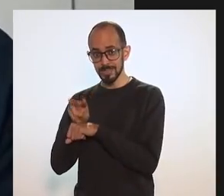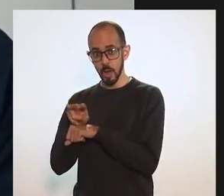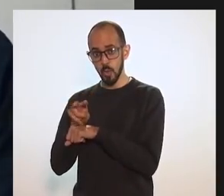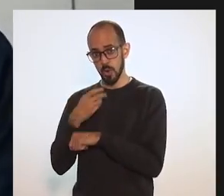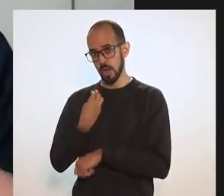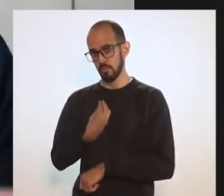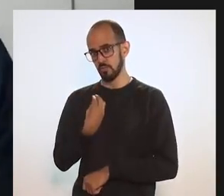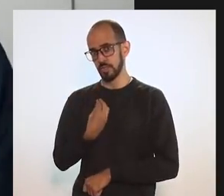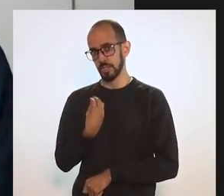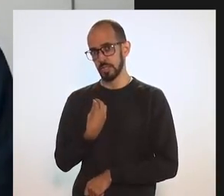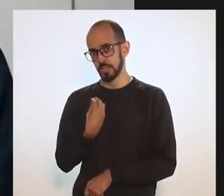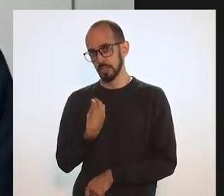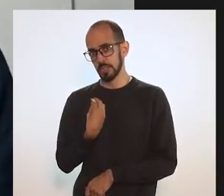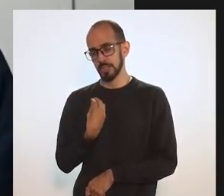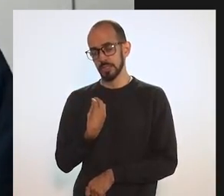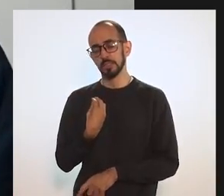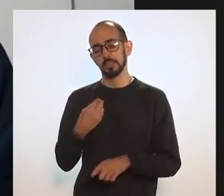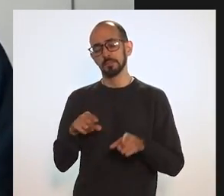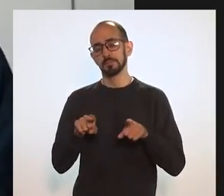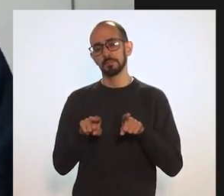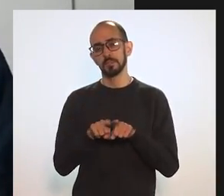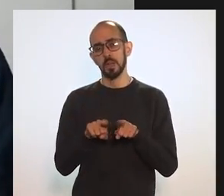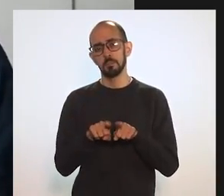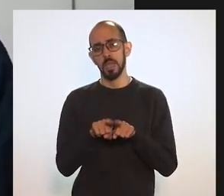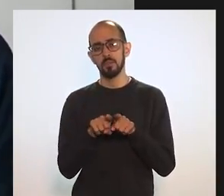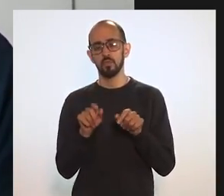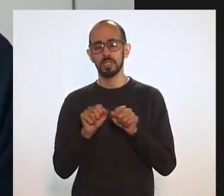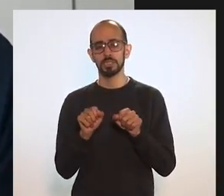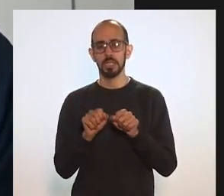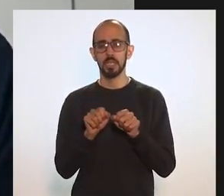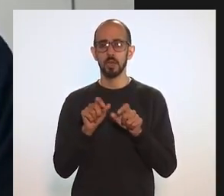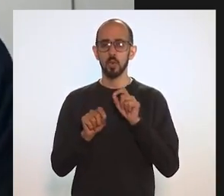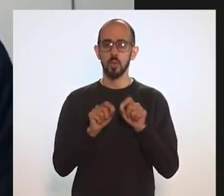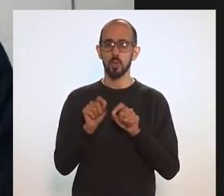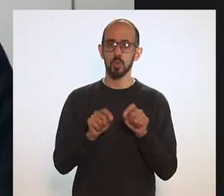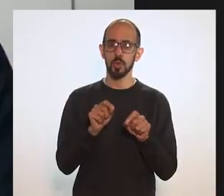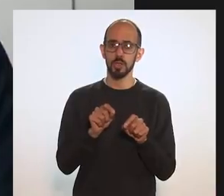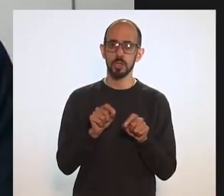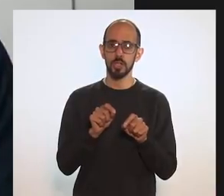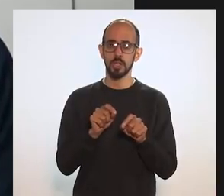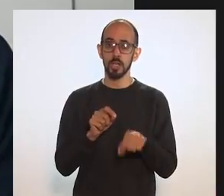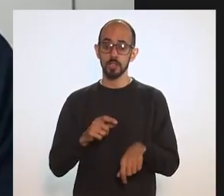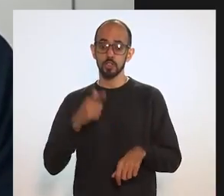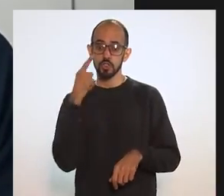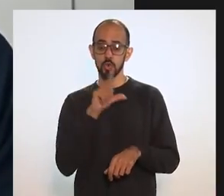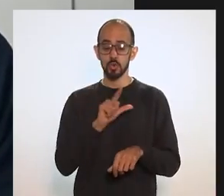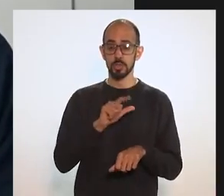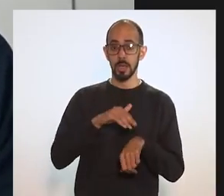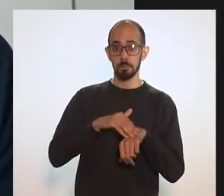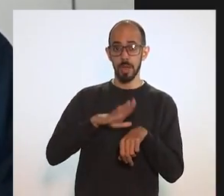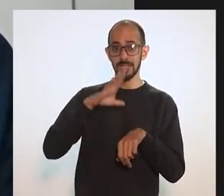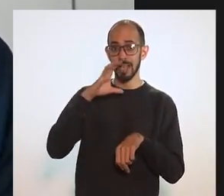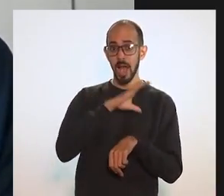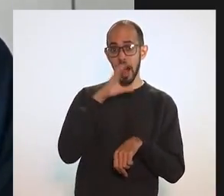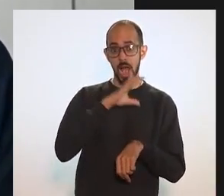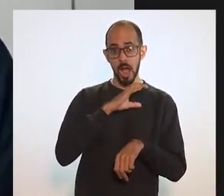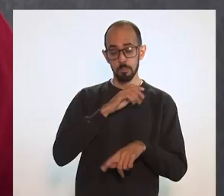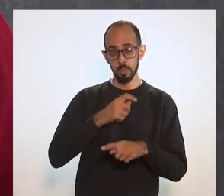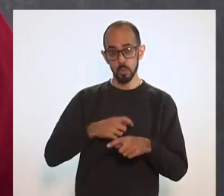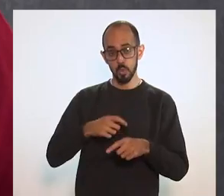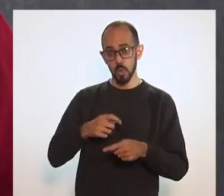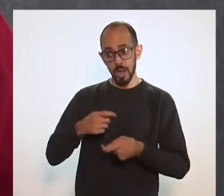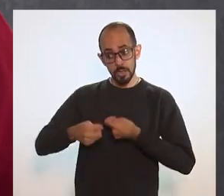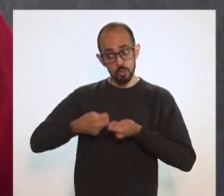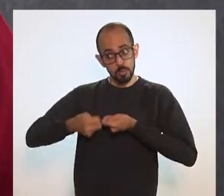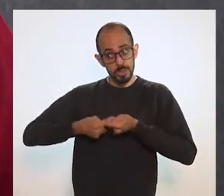proteger mais vidas e de fazer com que o processo de vacinação seja mais eficaz no